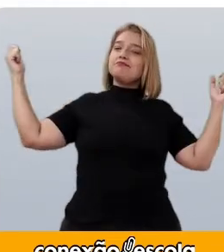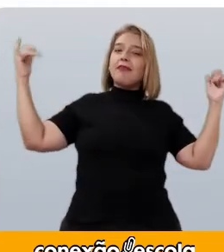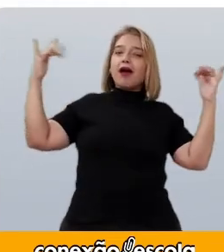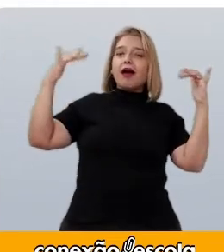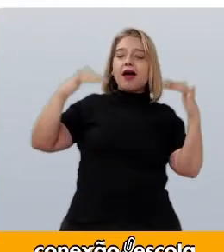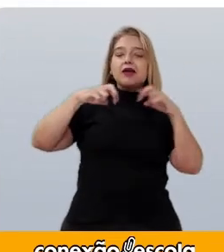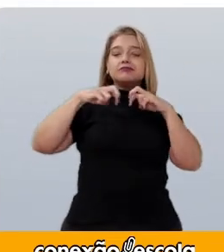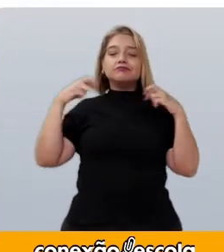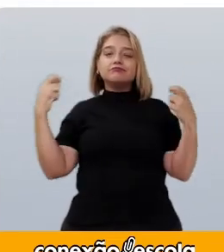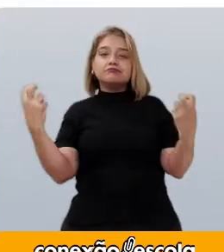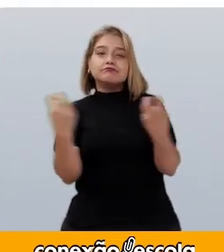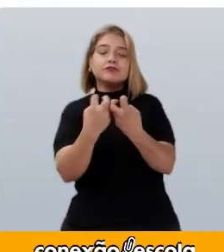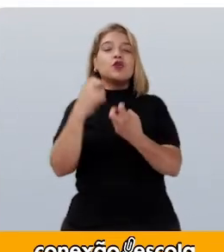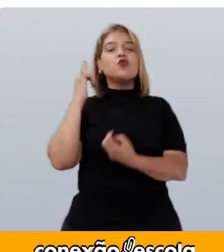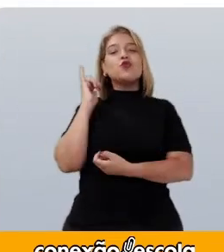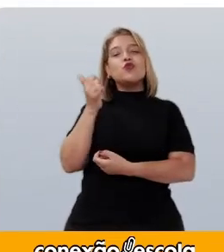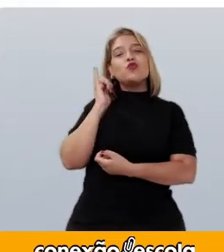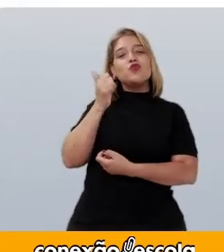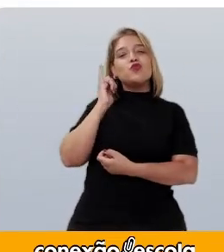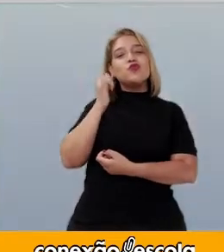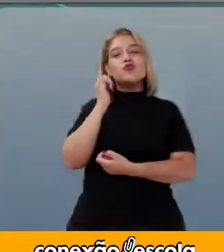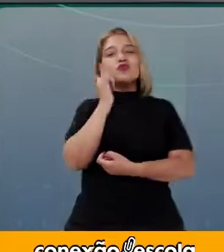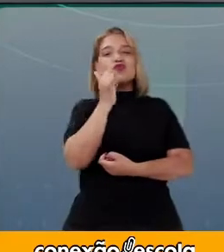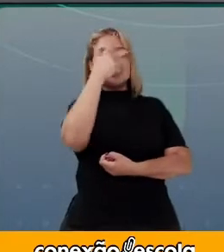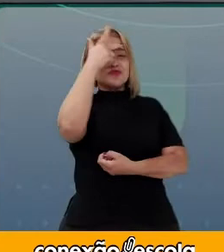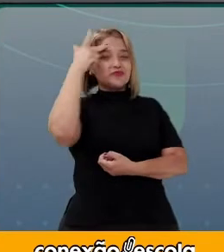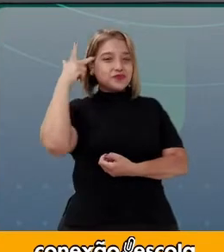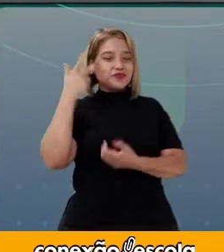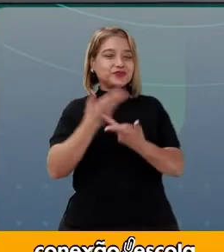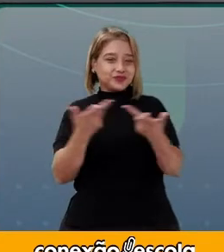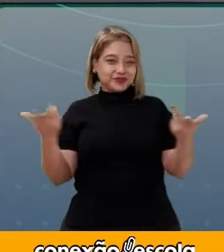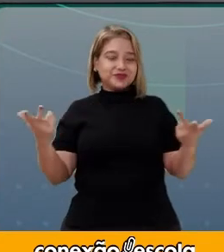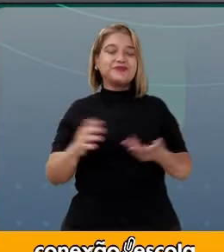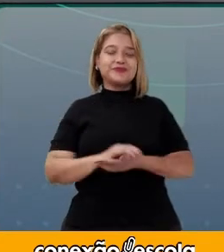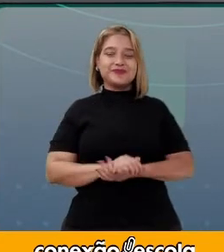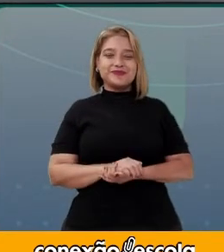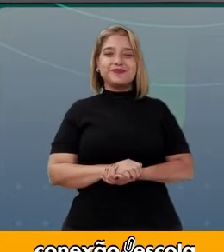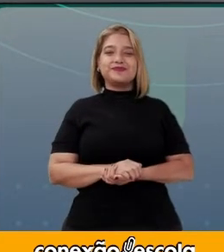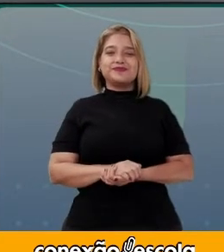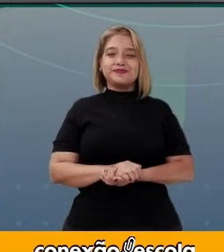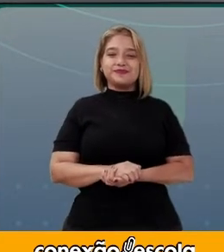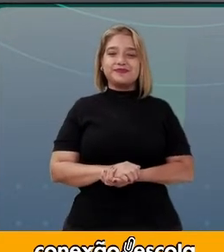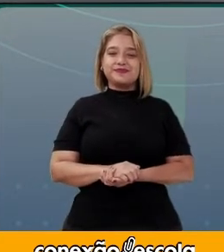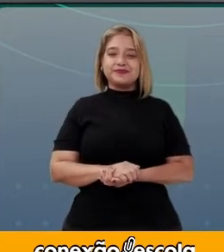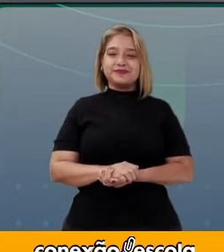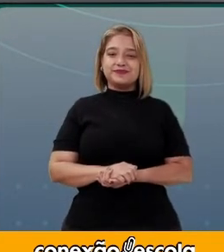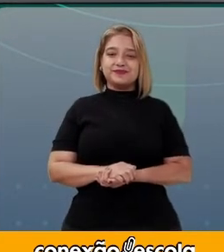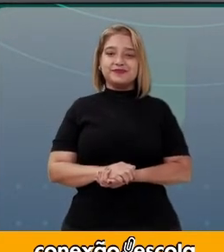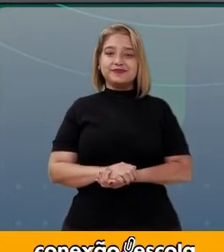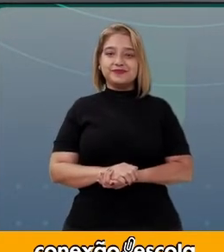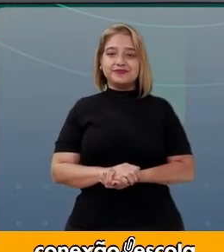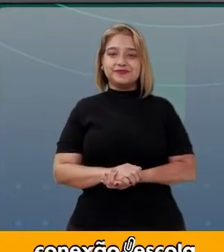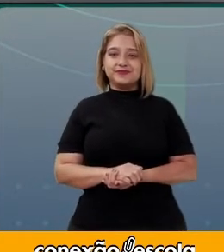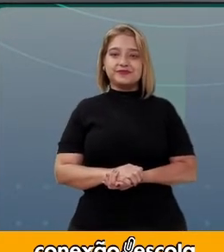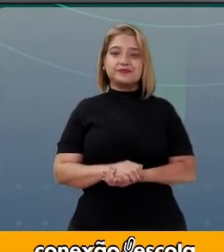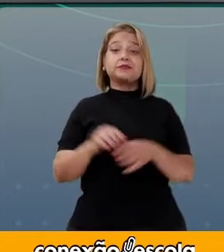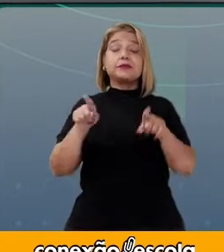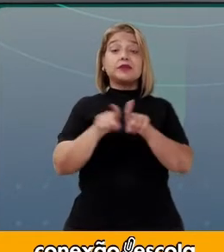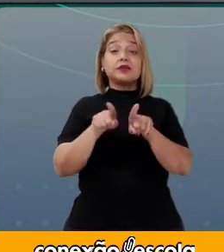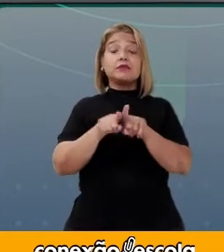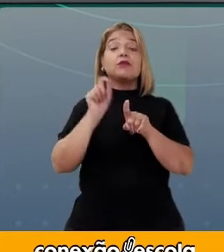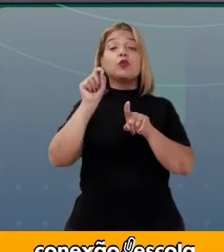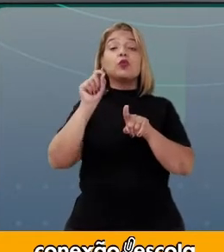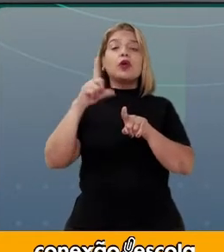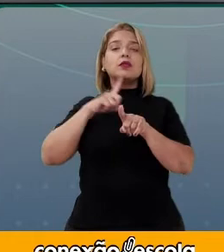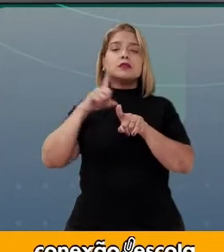Para ouvir E contar suas histórias E entre os conceitos